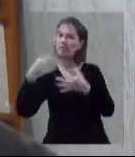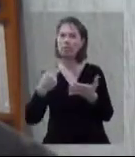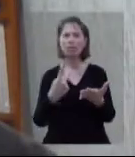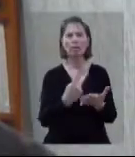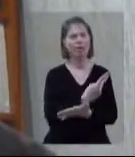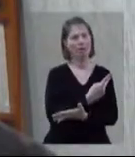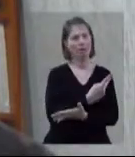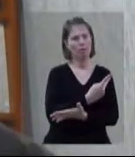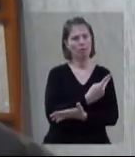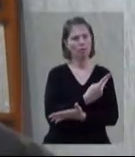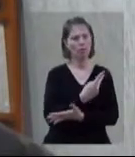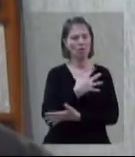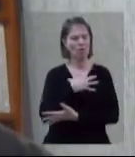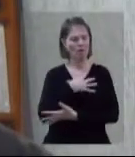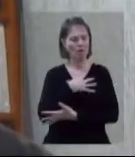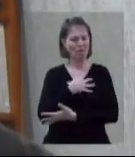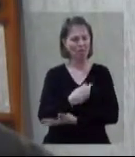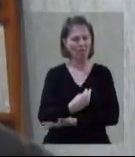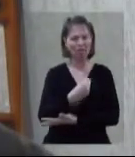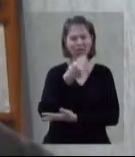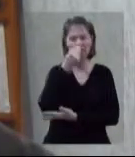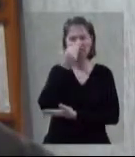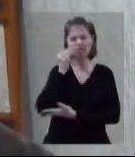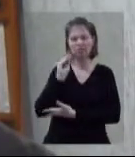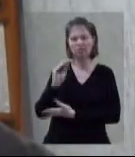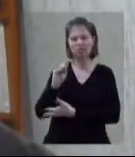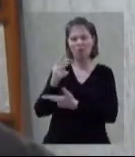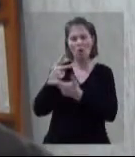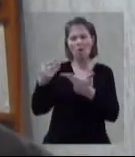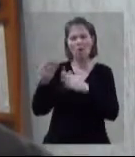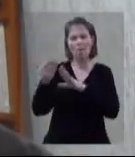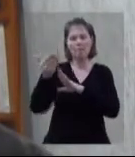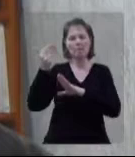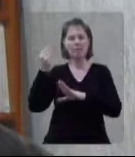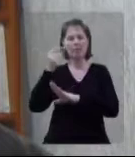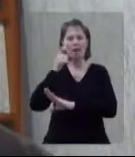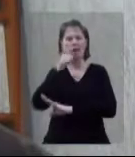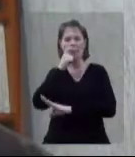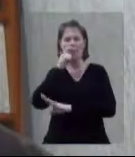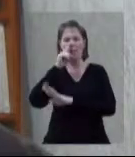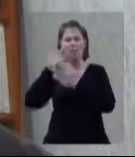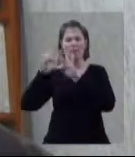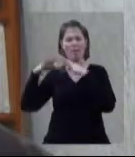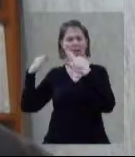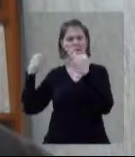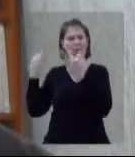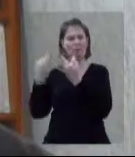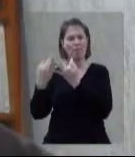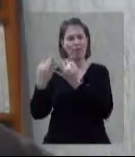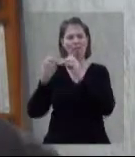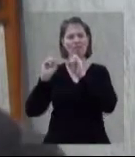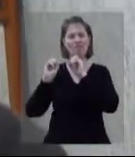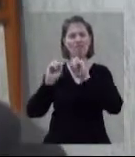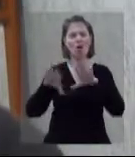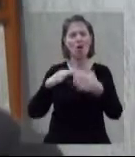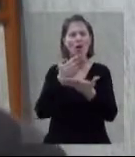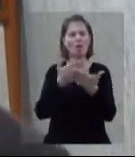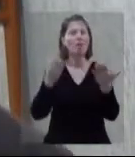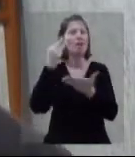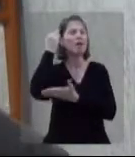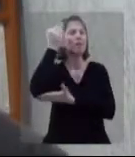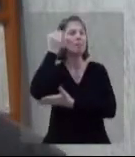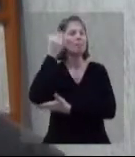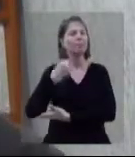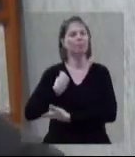Filhos que colocam fogo nos museus dos pais jogam fora valiosa experiência de vida